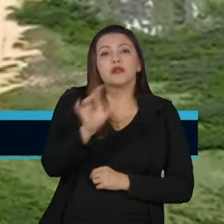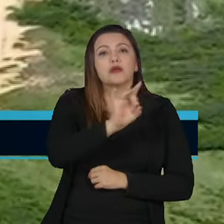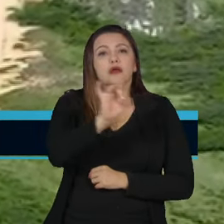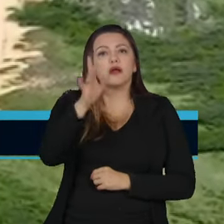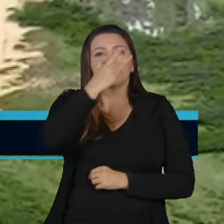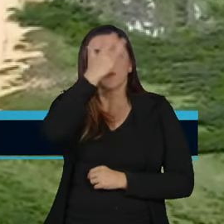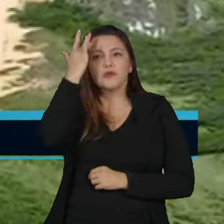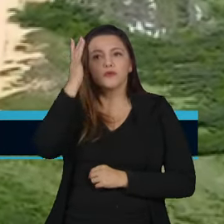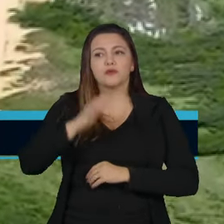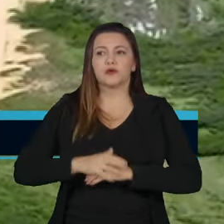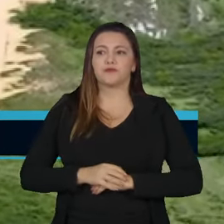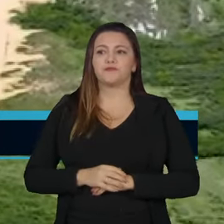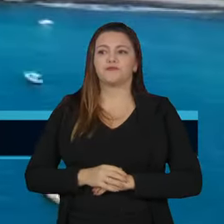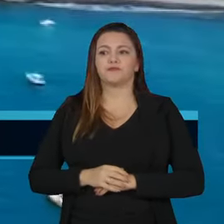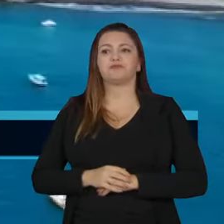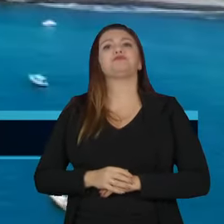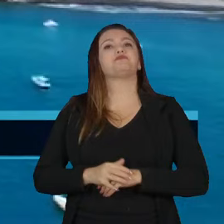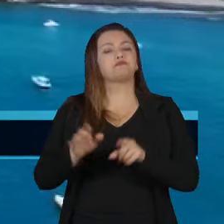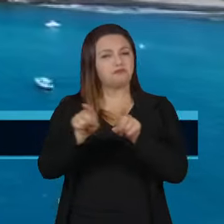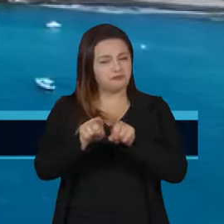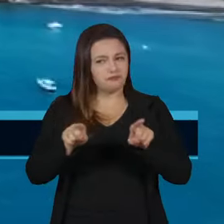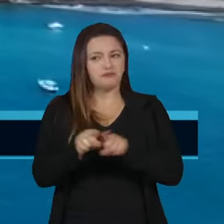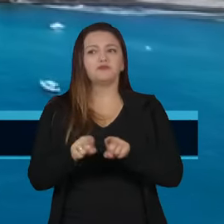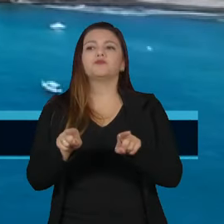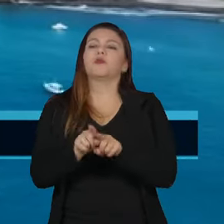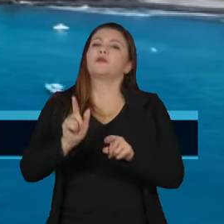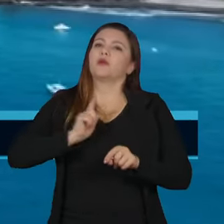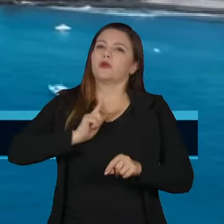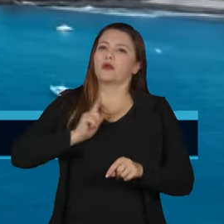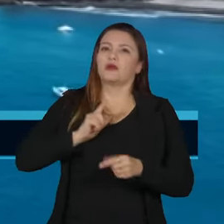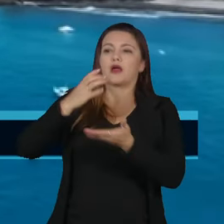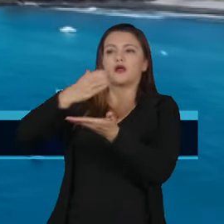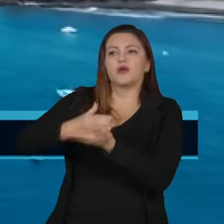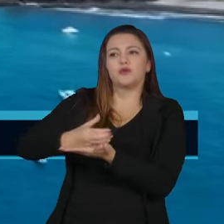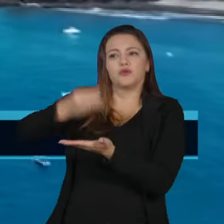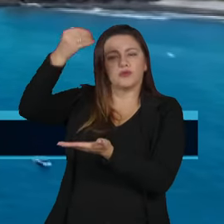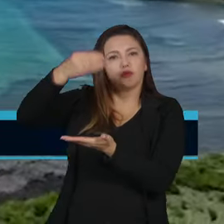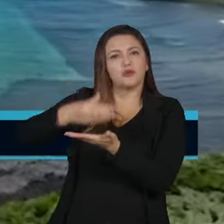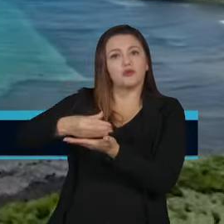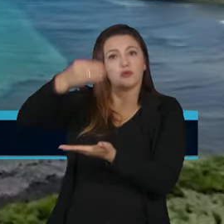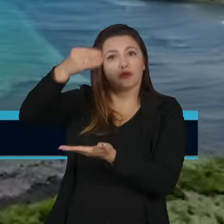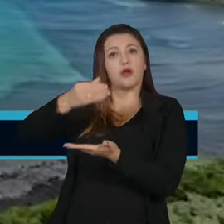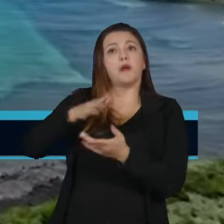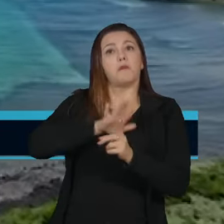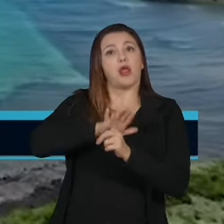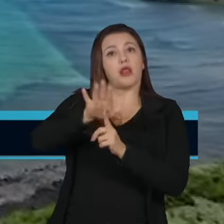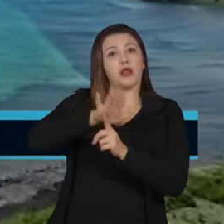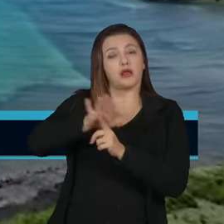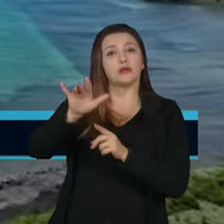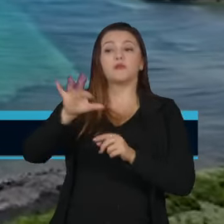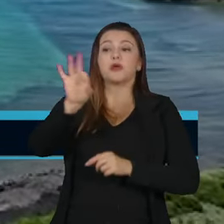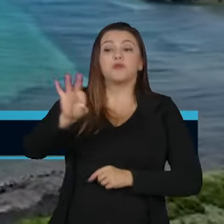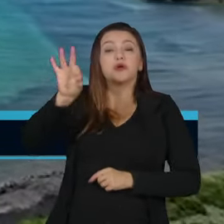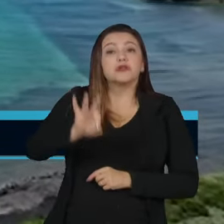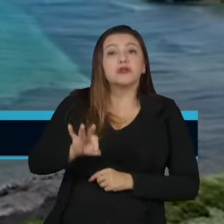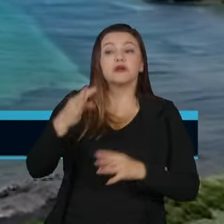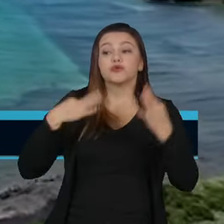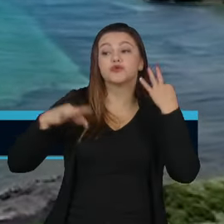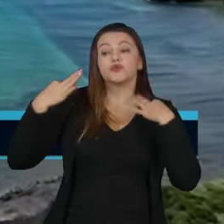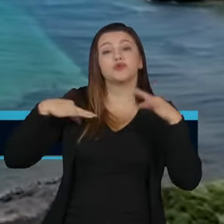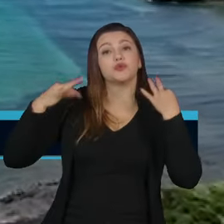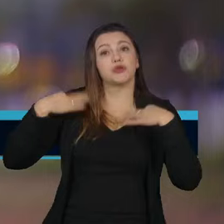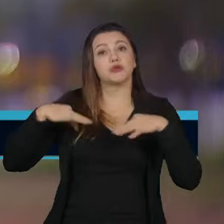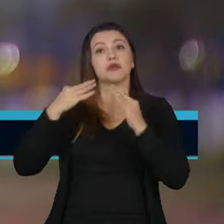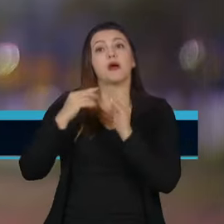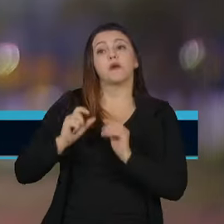também é feito por aqui. Badalados destinos brasileiros, como o Fernando de Noronha, têm aumentado suas taxas ambientais para turistas nos últimos